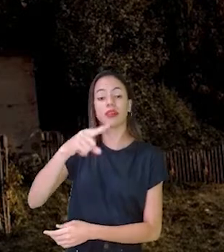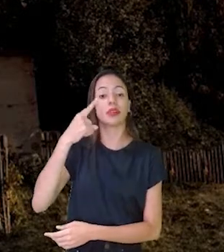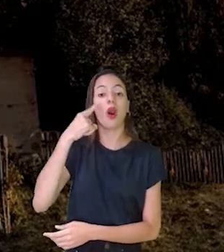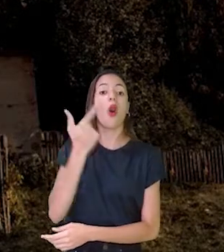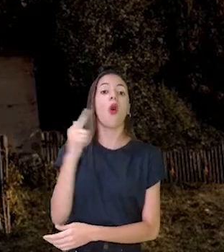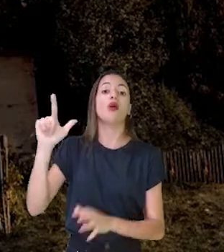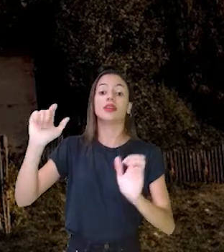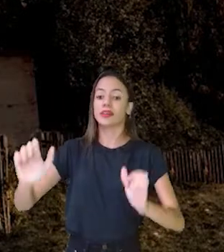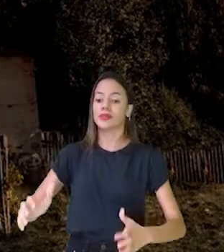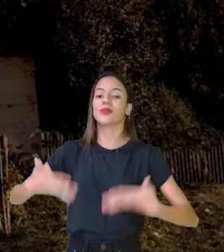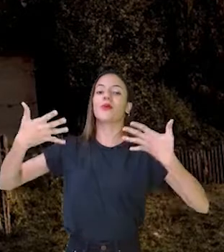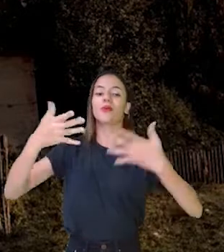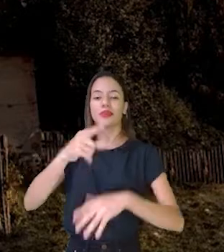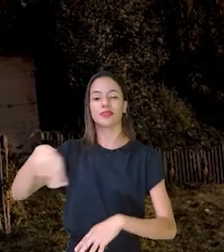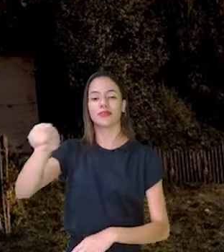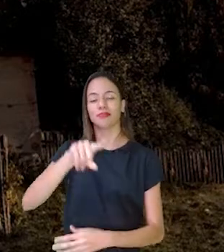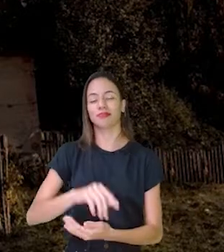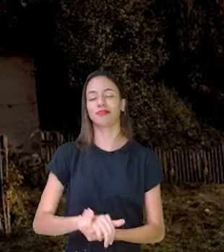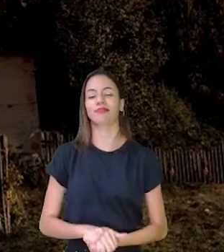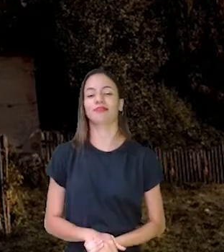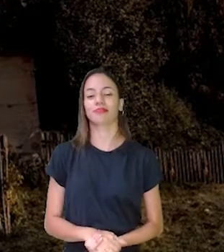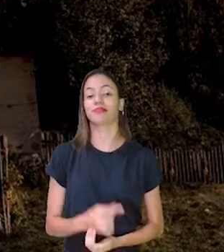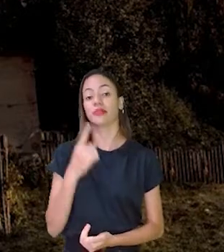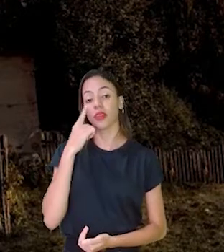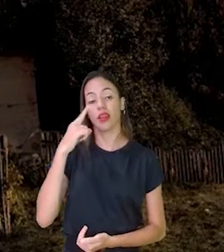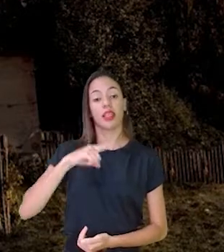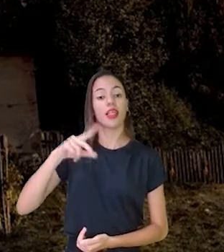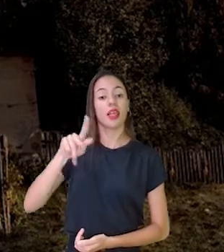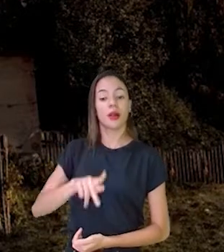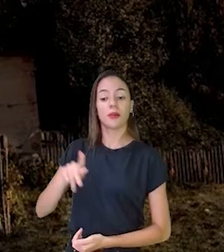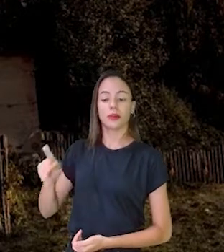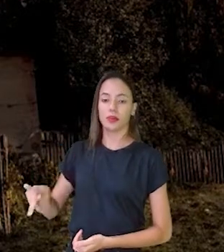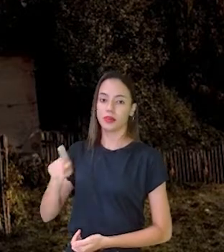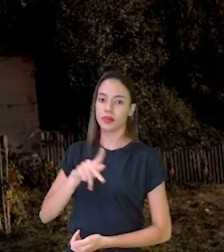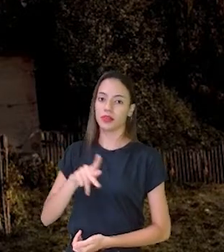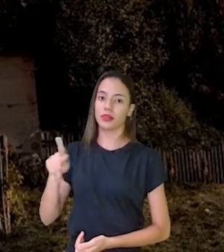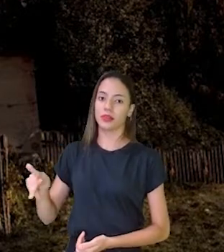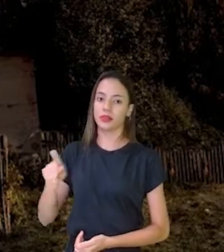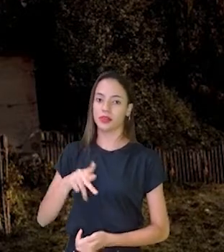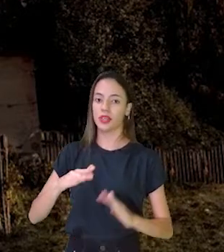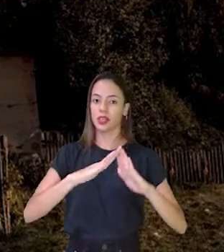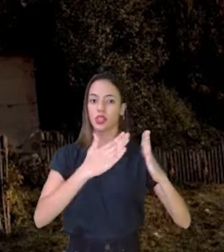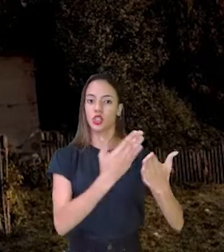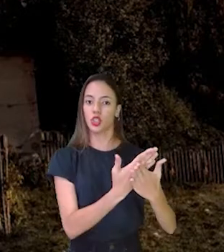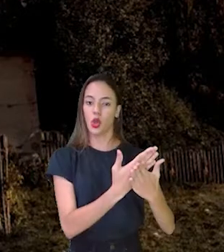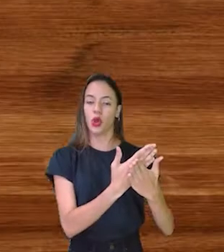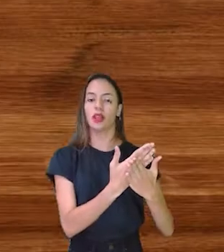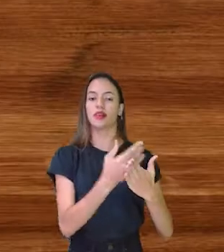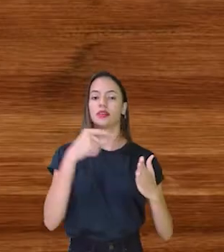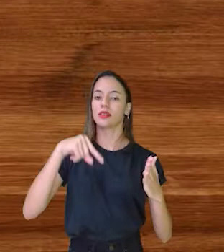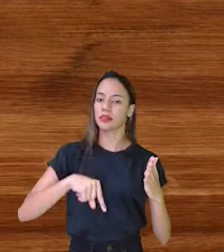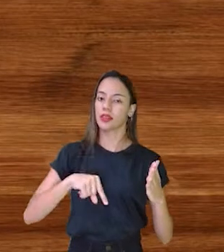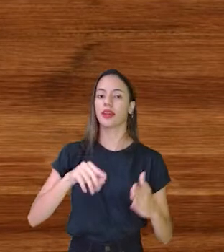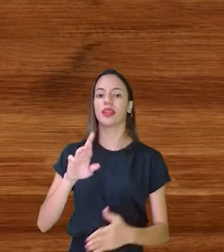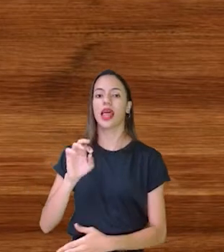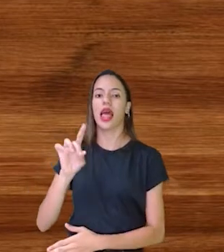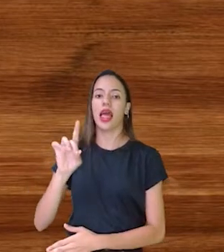vocês Sabe Tem uma professora Numa escola Da nossa rede Ó